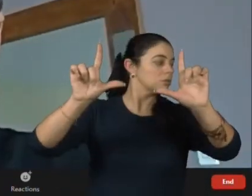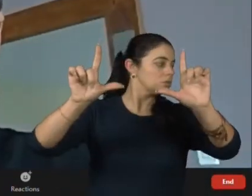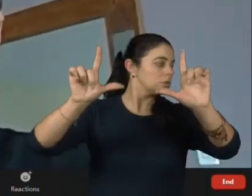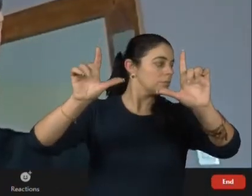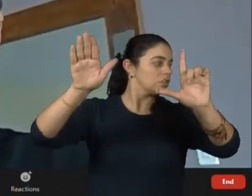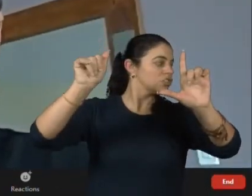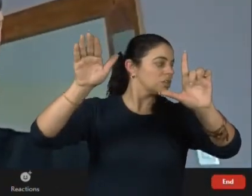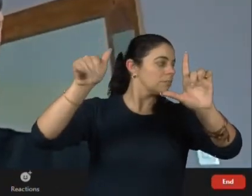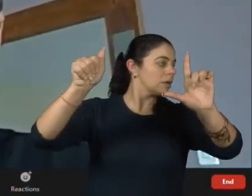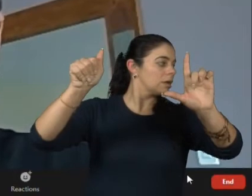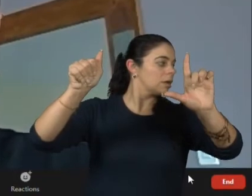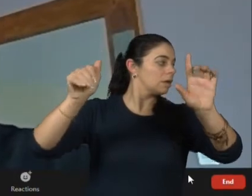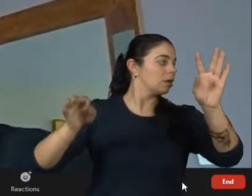favor,